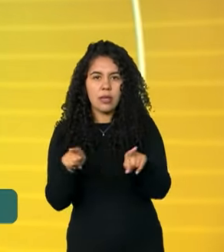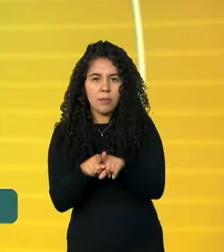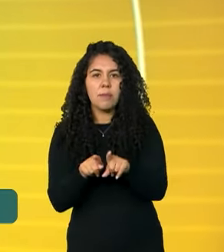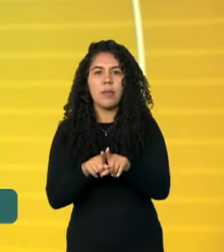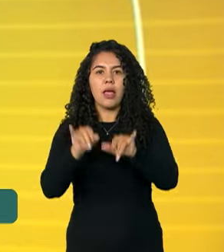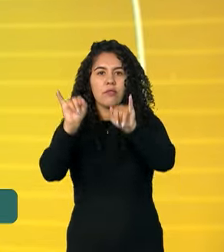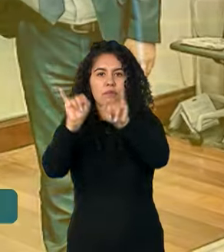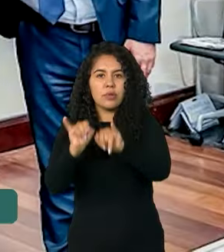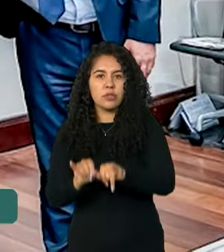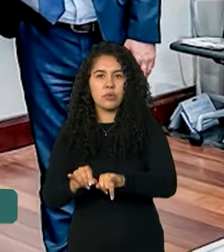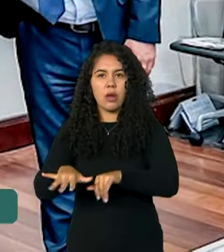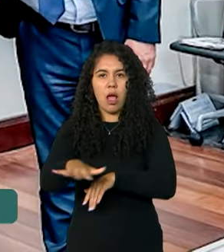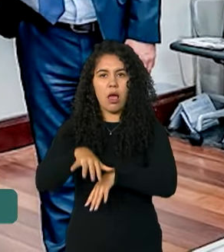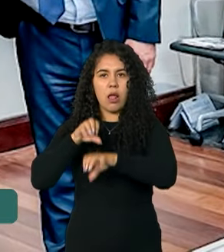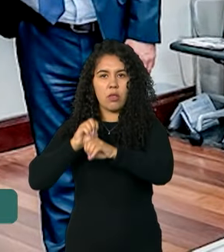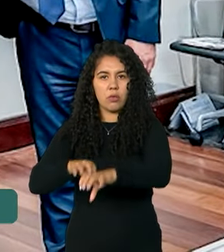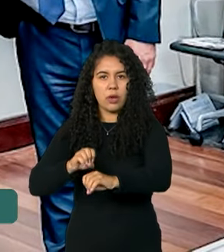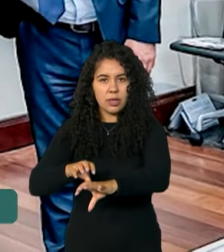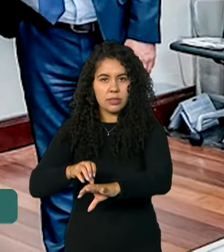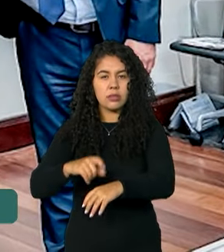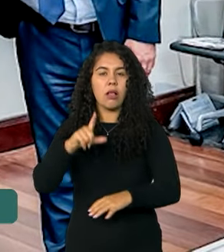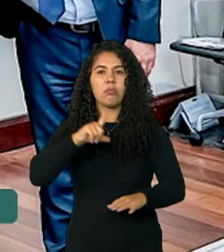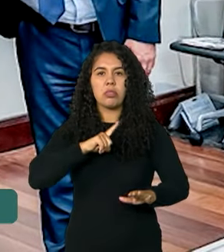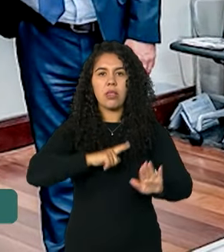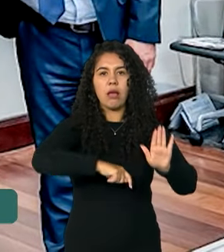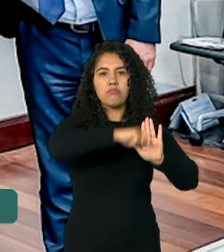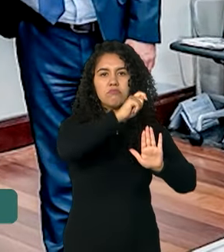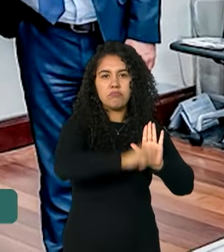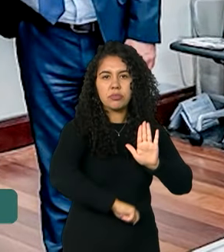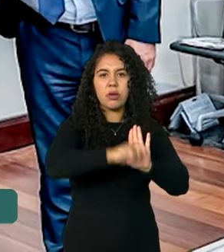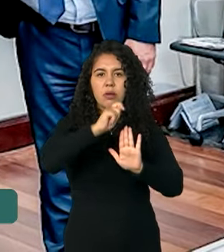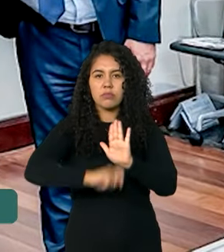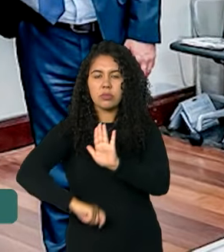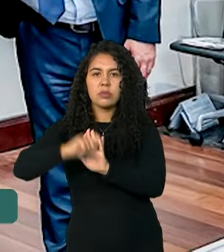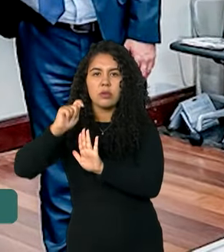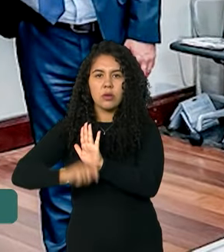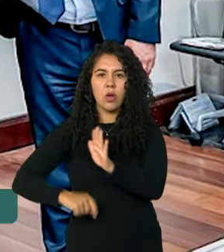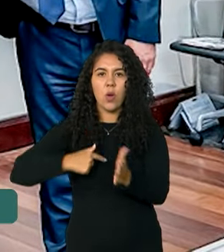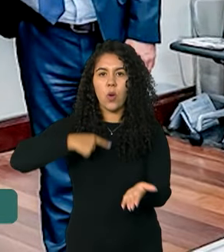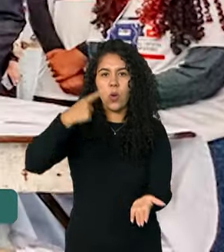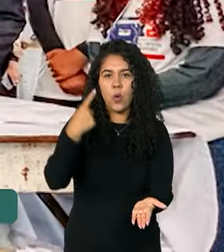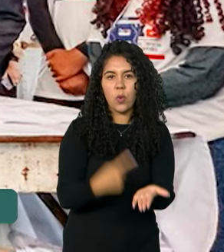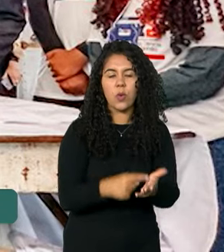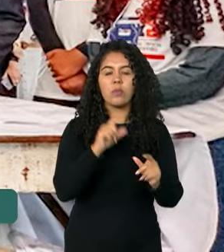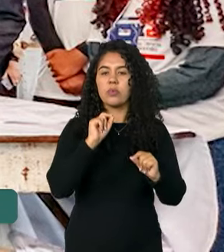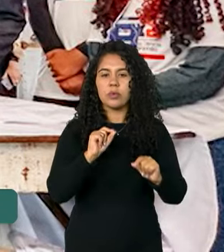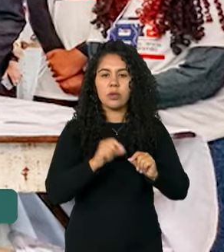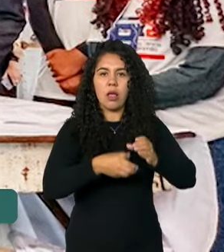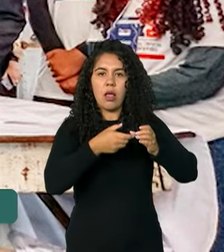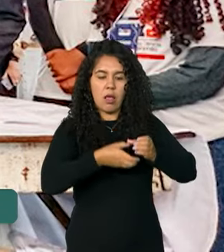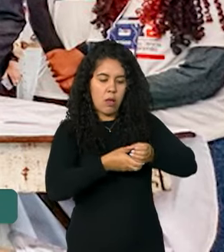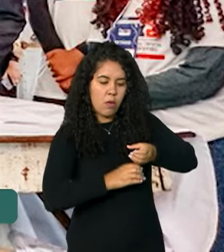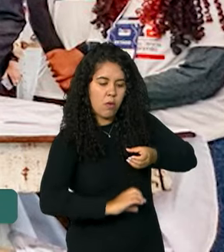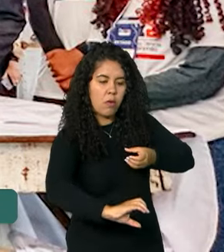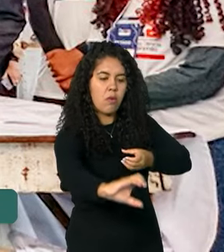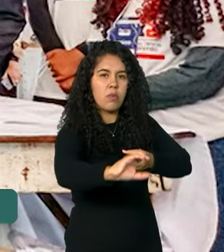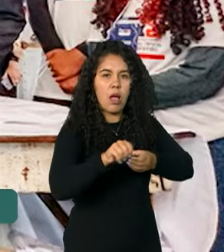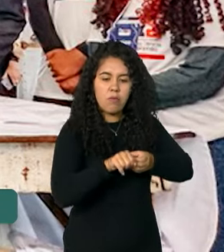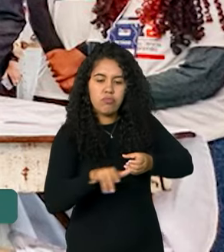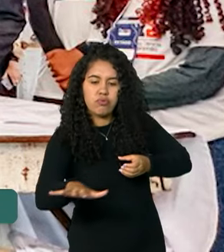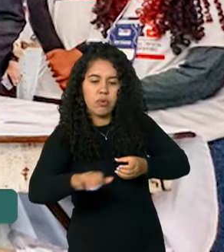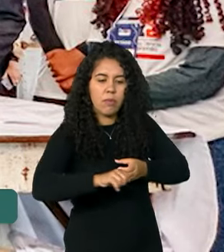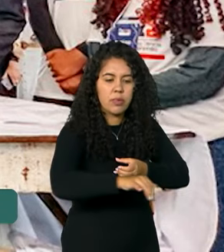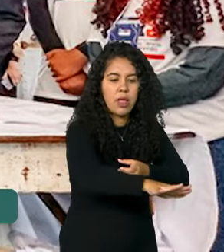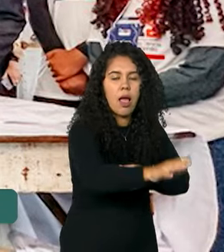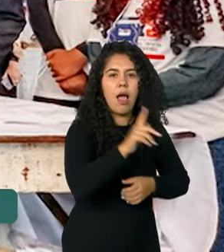educacional. Durante a visita, foram assinados compromissos para obras de abastecimento de água em São Luís, Barreirinhas e